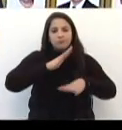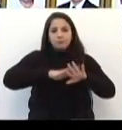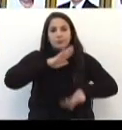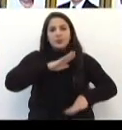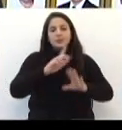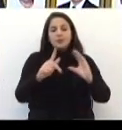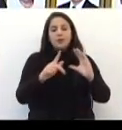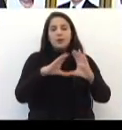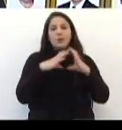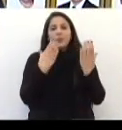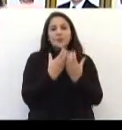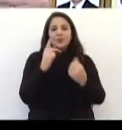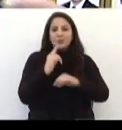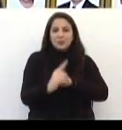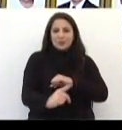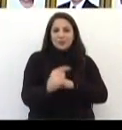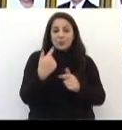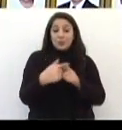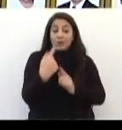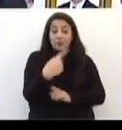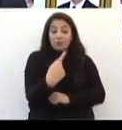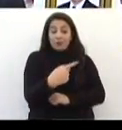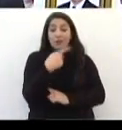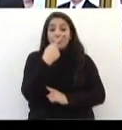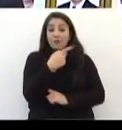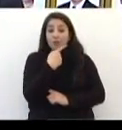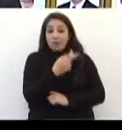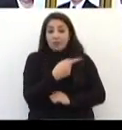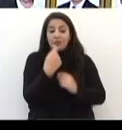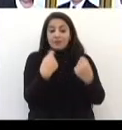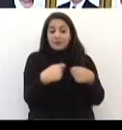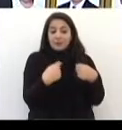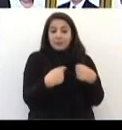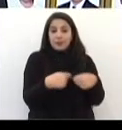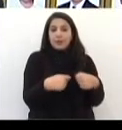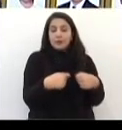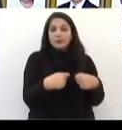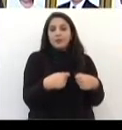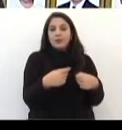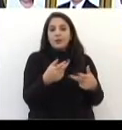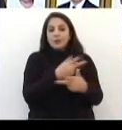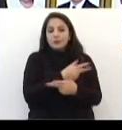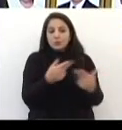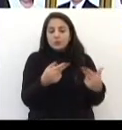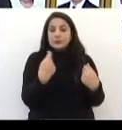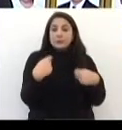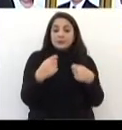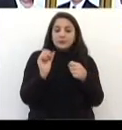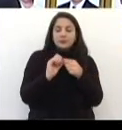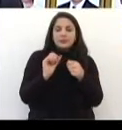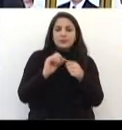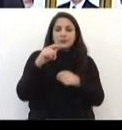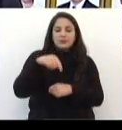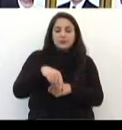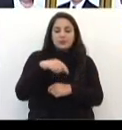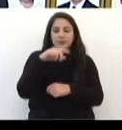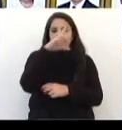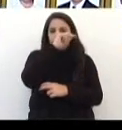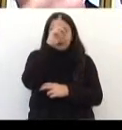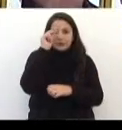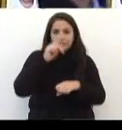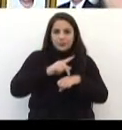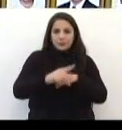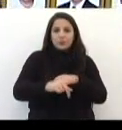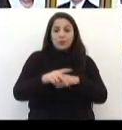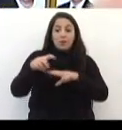a comunidade de Passo Fundo, porque é ela que tem que dizer as demandas, as necessidades que nós temos no nosso município de Passo